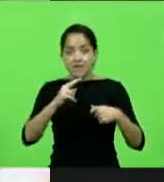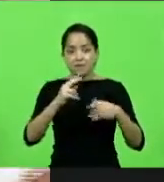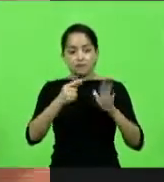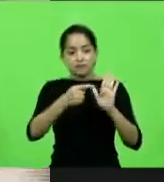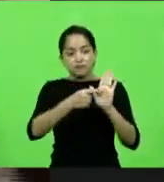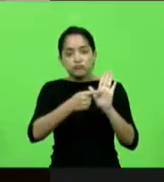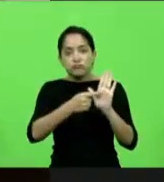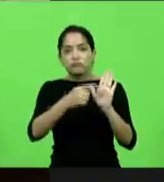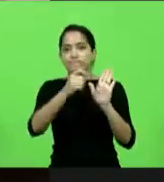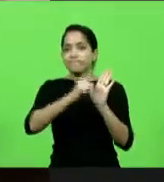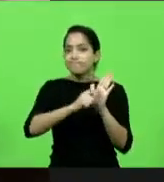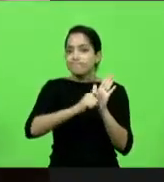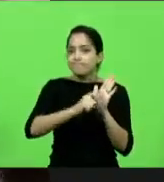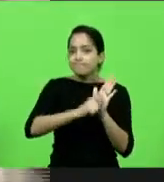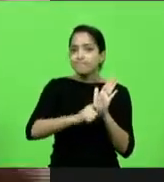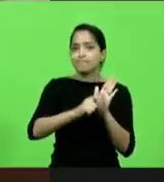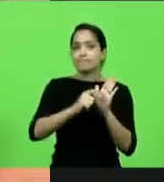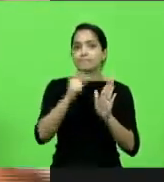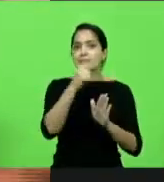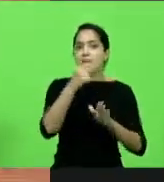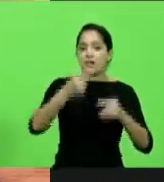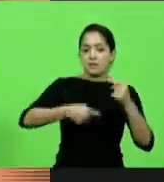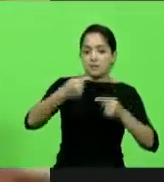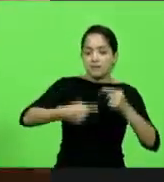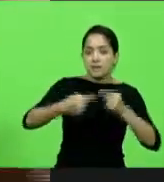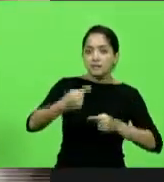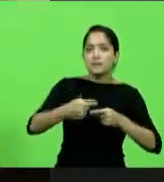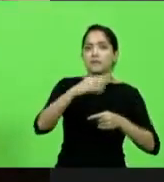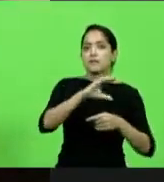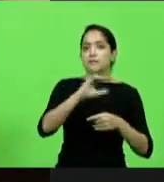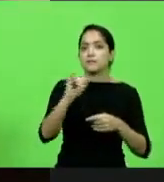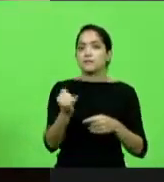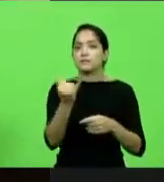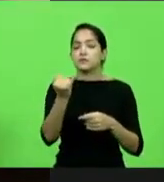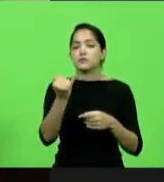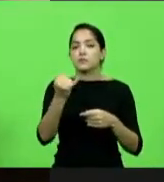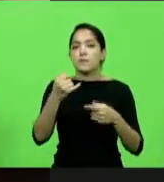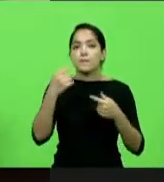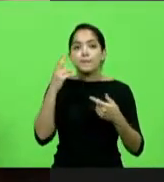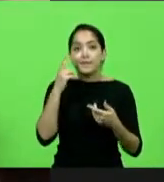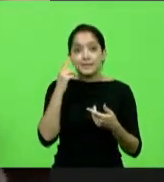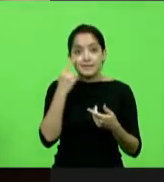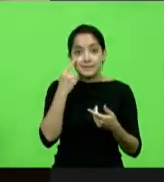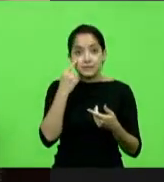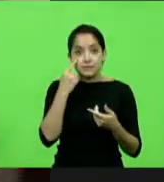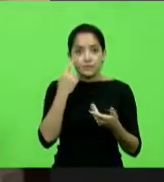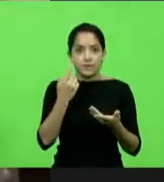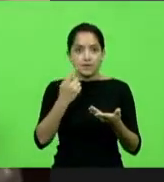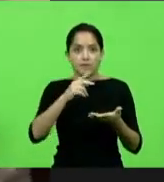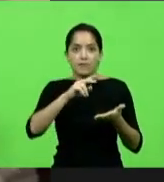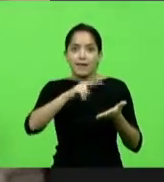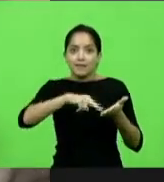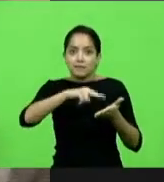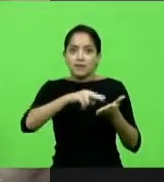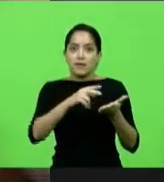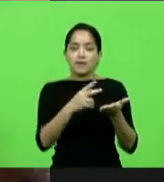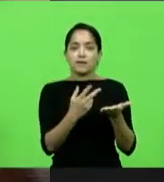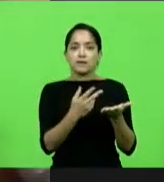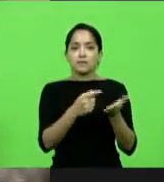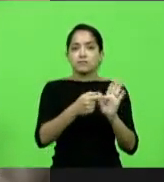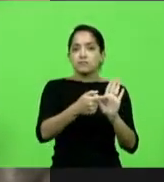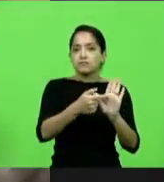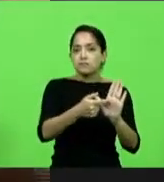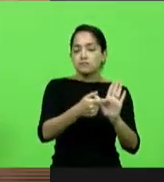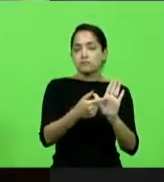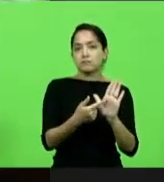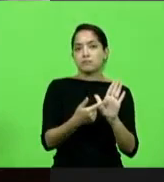debatido na CCJ. Eu preciso ver isso escrito nas razões. Por quê? Porque quando o decreto, a